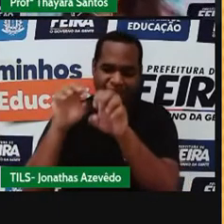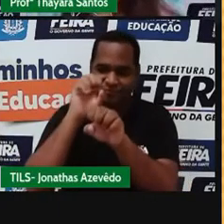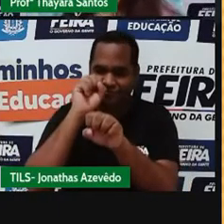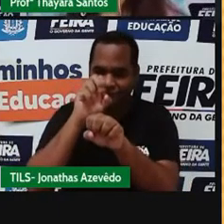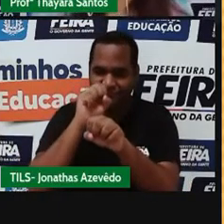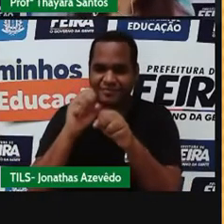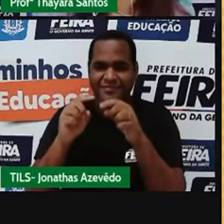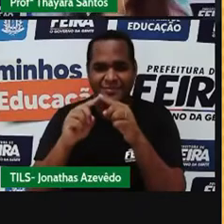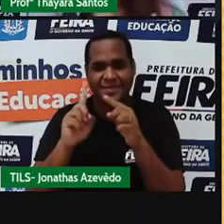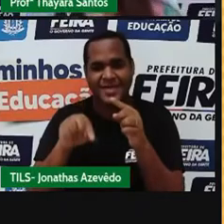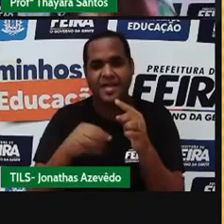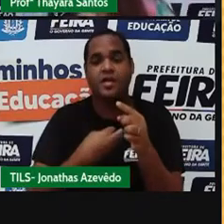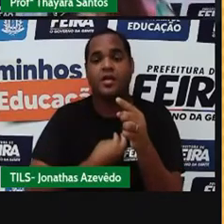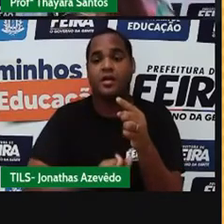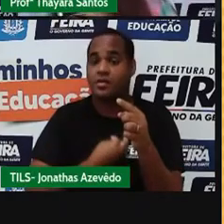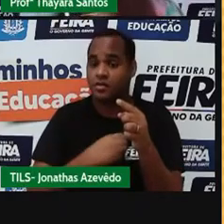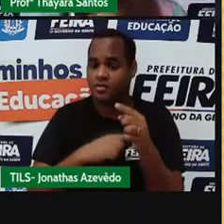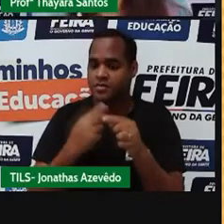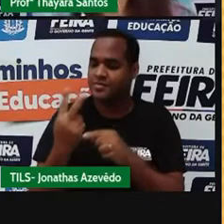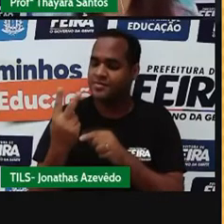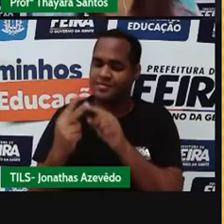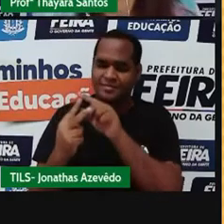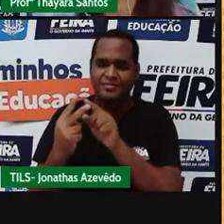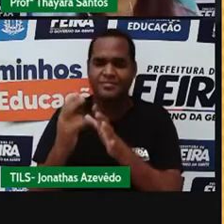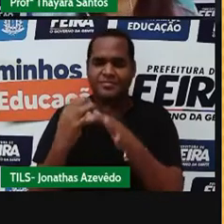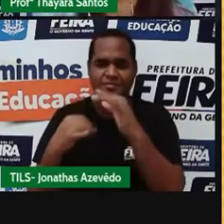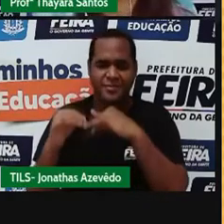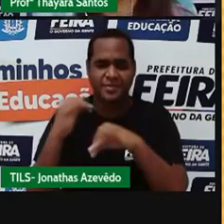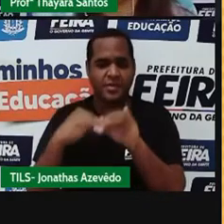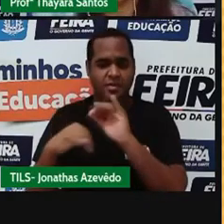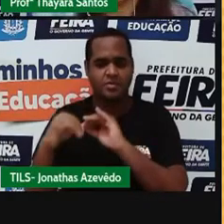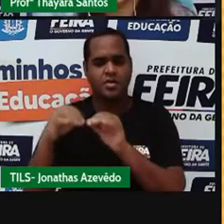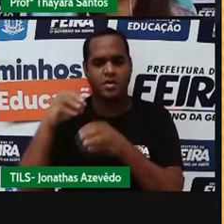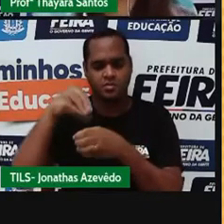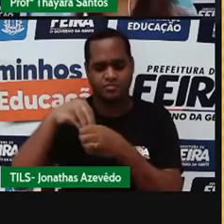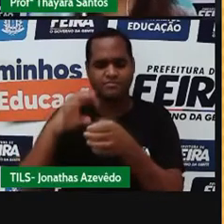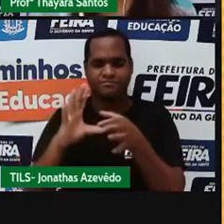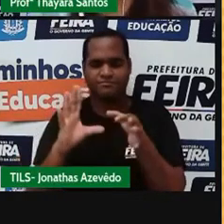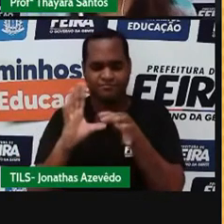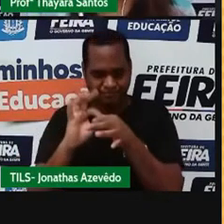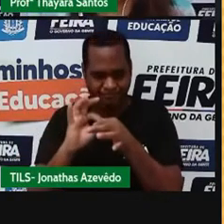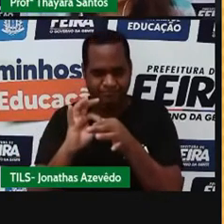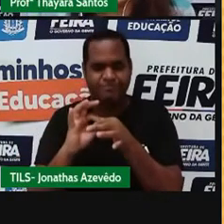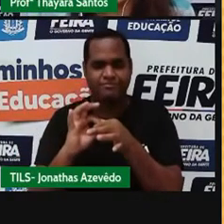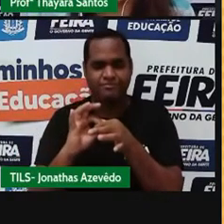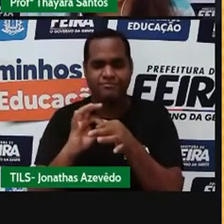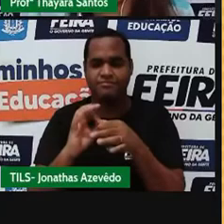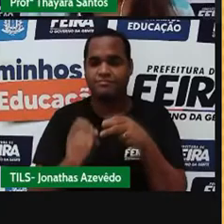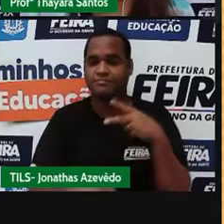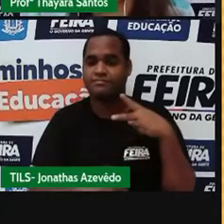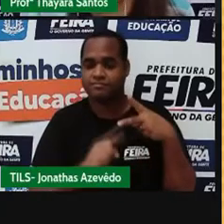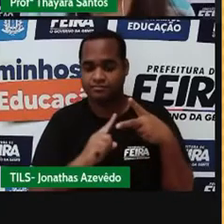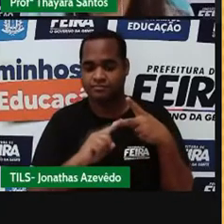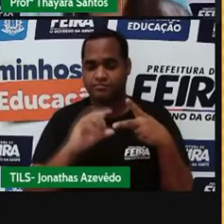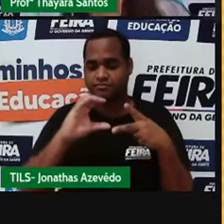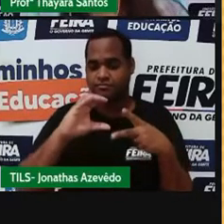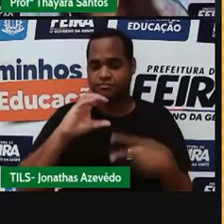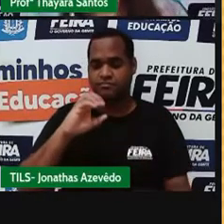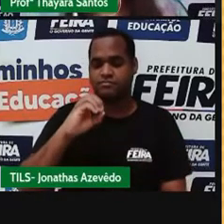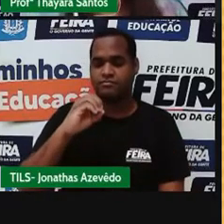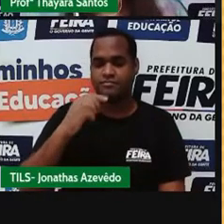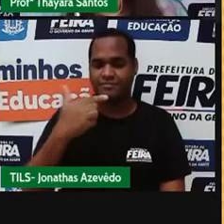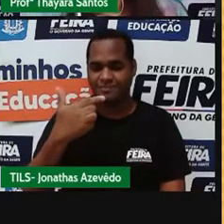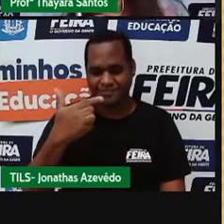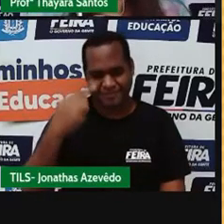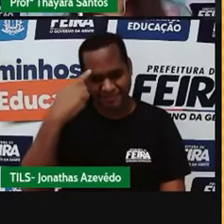químicos aí, hidrogênio e oxigênio, a gente diz que é uma substância composta. Outro exemplo é o gás carbônico,